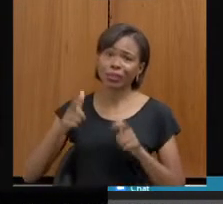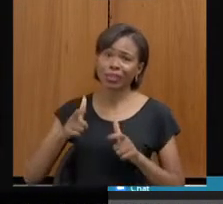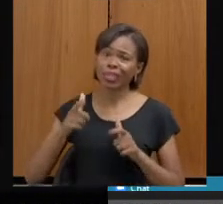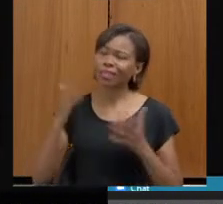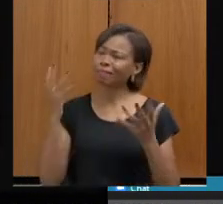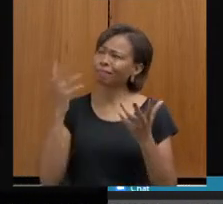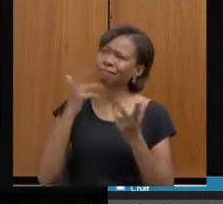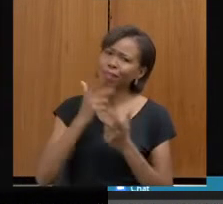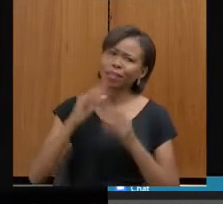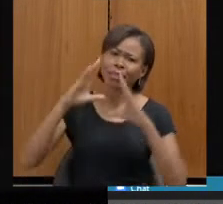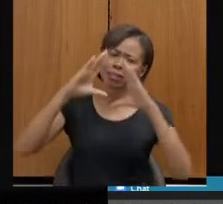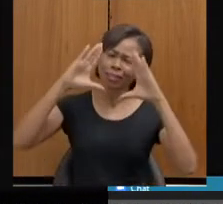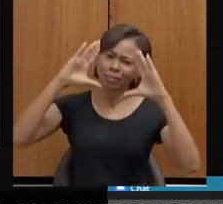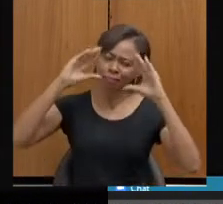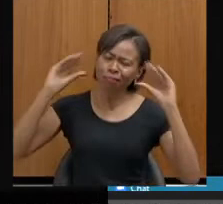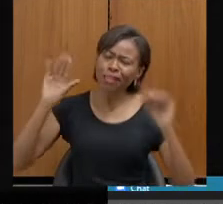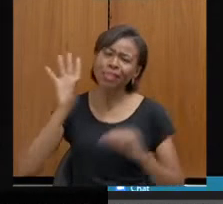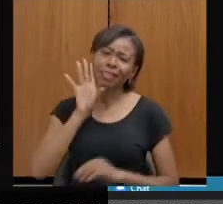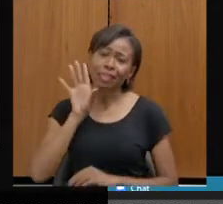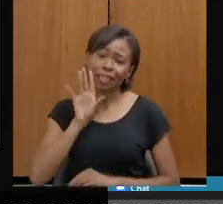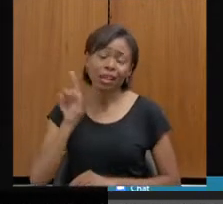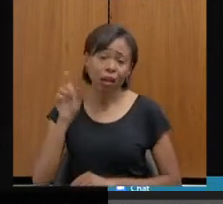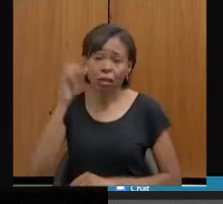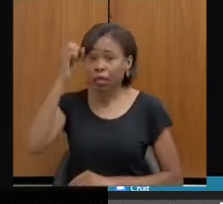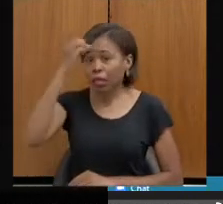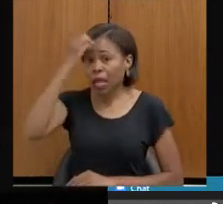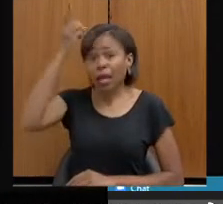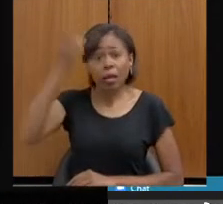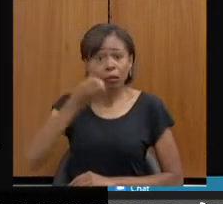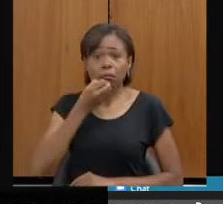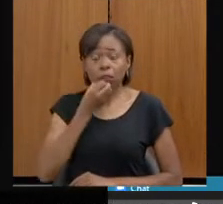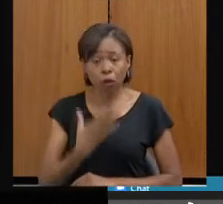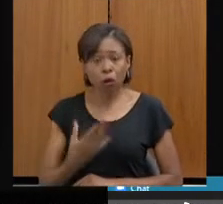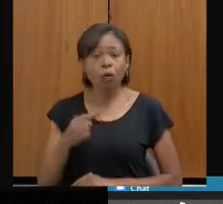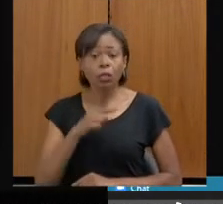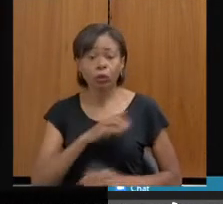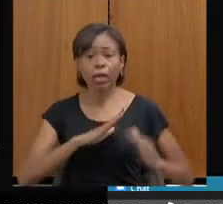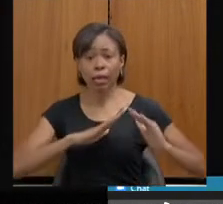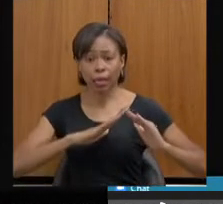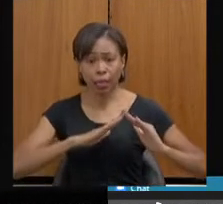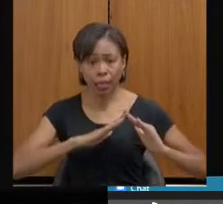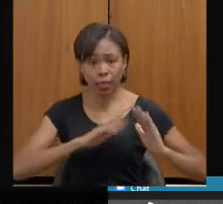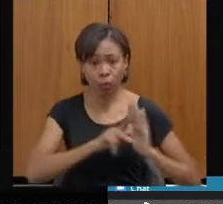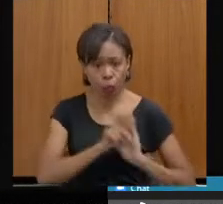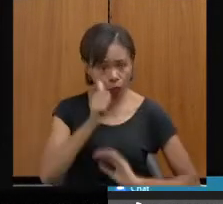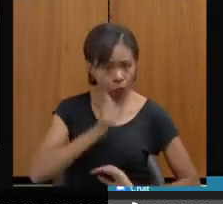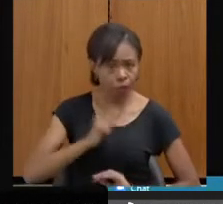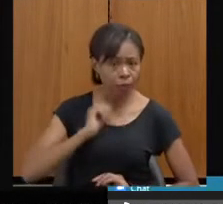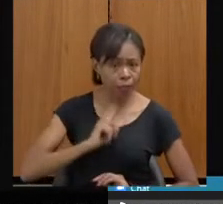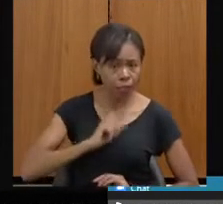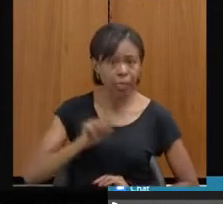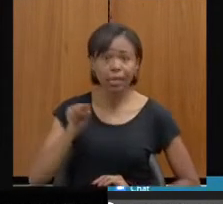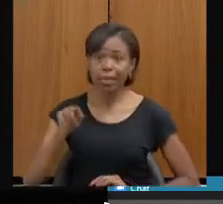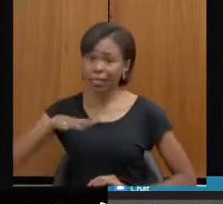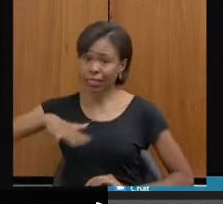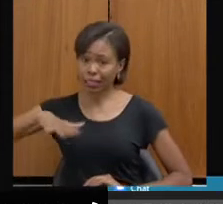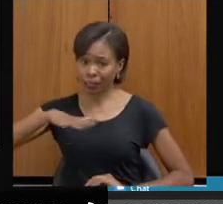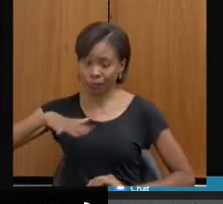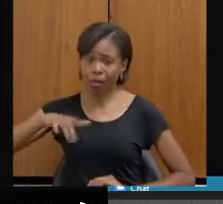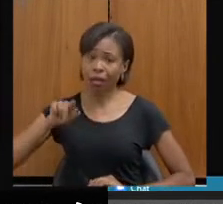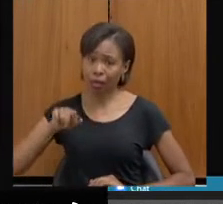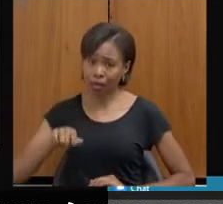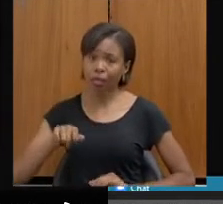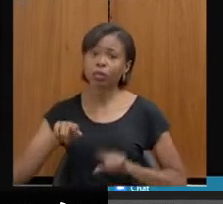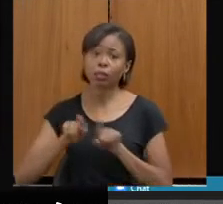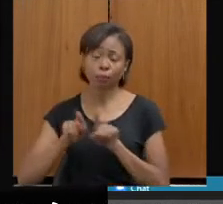interessante, e são ideias que a partir de agora, tanto a Casa Mulher Mineira quanto o Espaço Reviver, servem de exemplo para o interior,